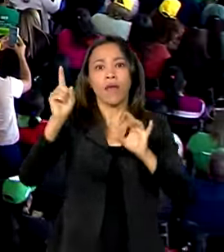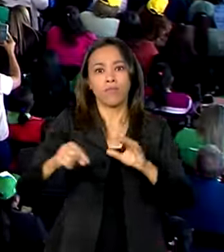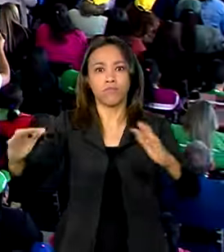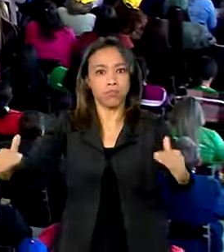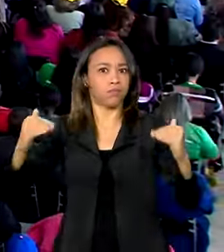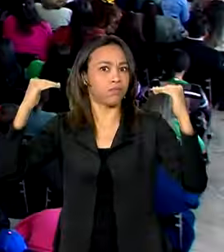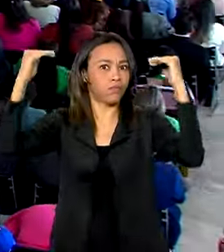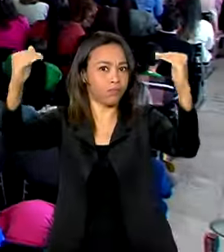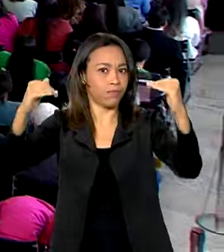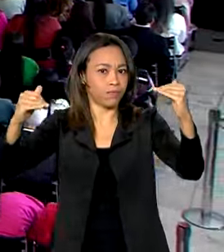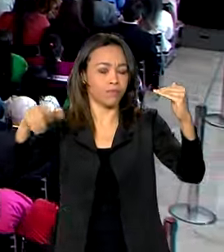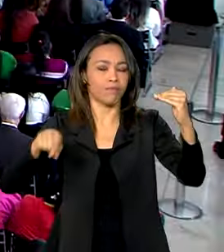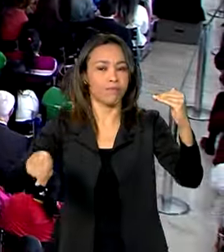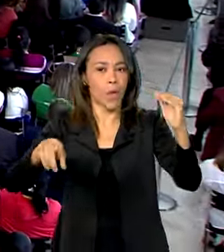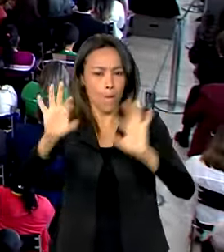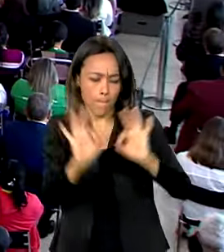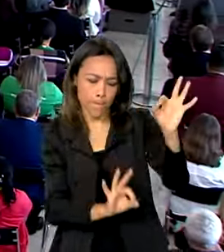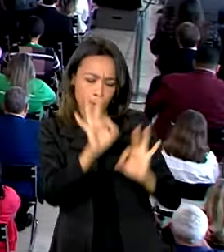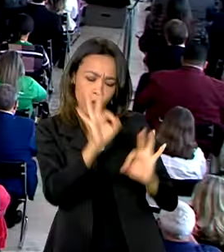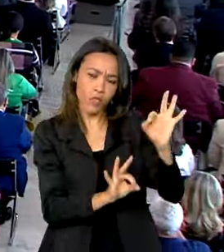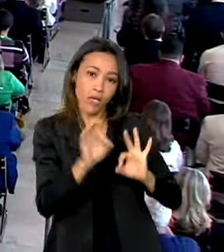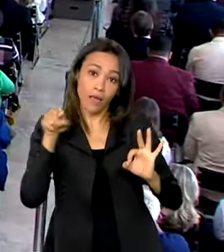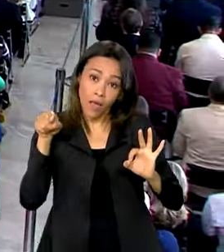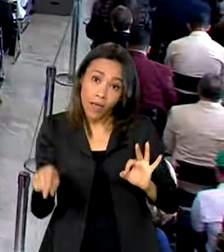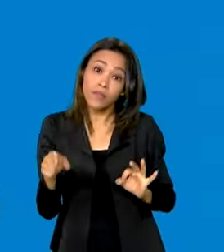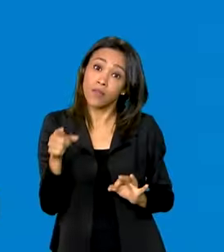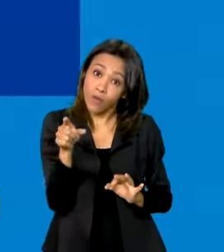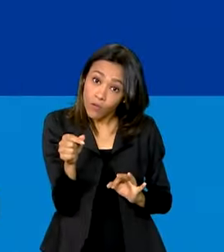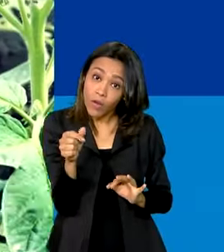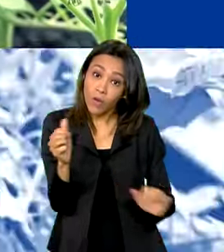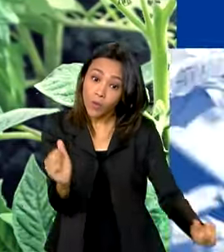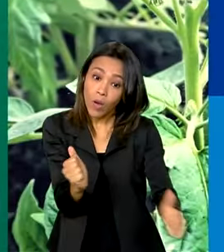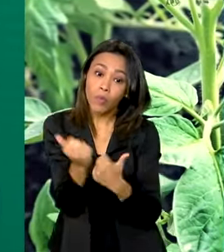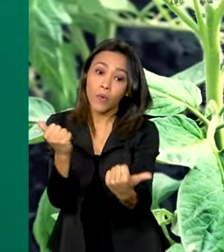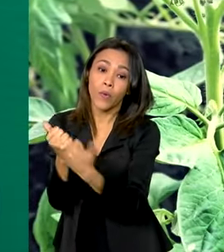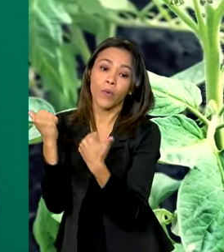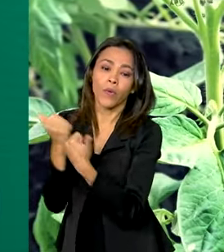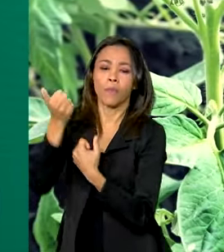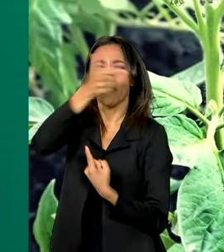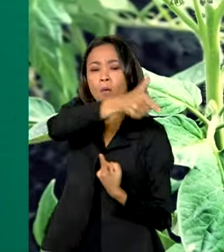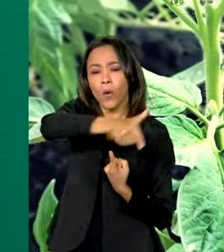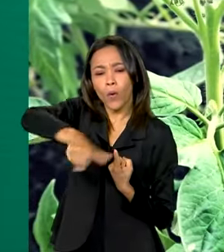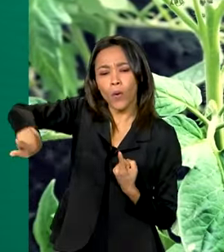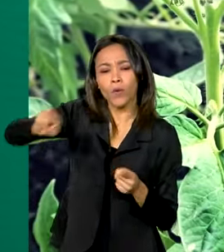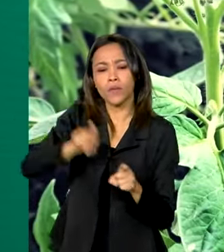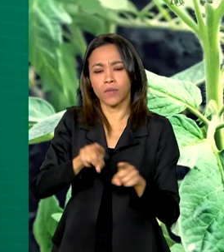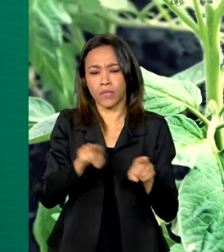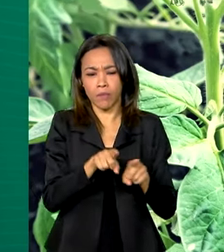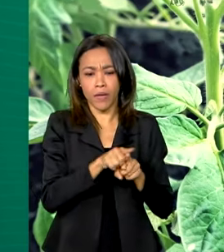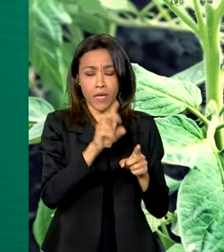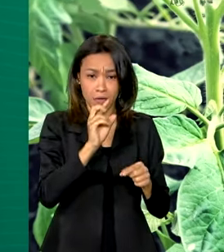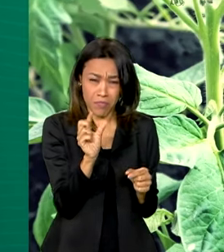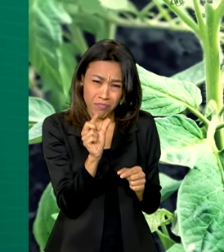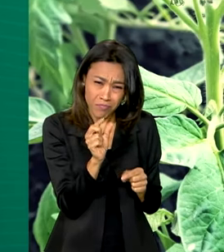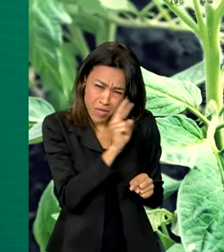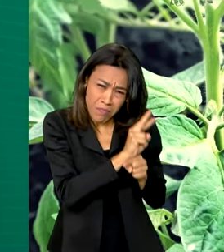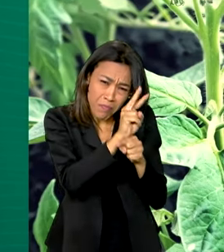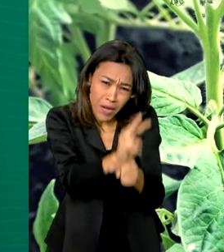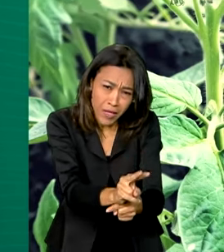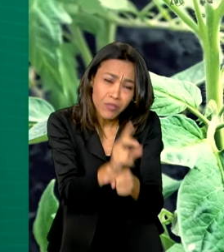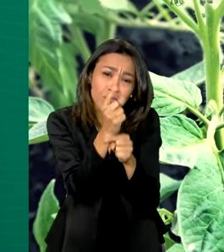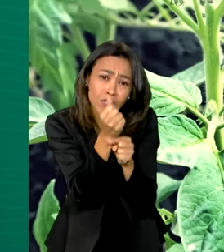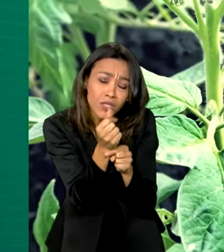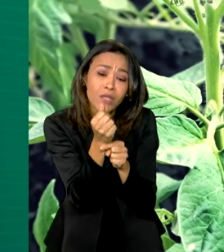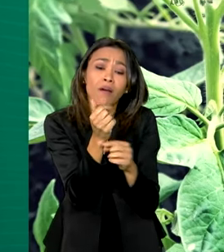de agricultura. Esse é o valor da cooperação. Outra iniciativa é o microcrédito para famílias agricultoras,